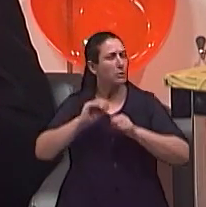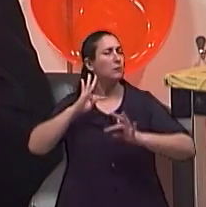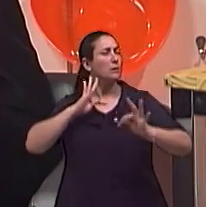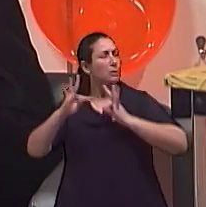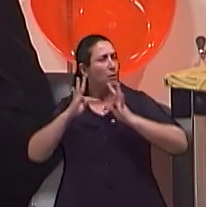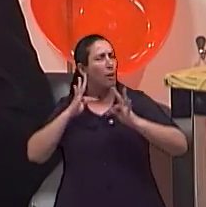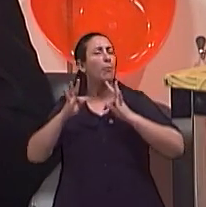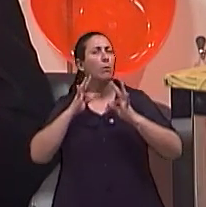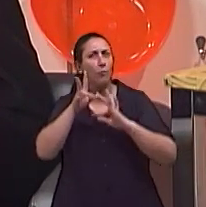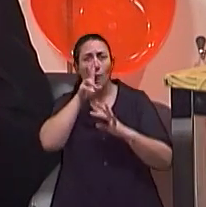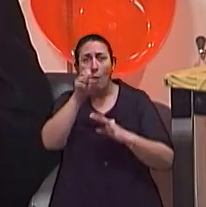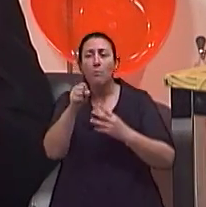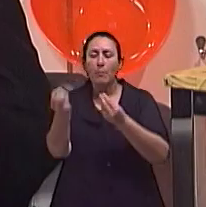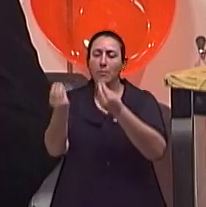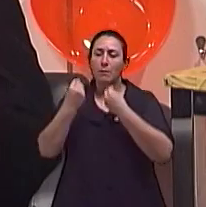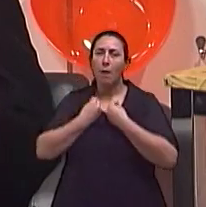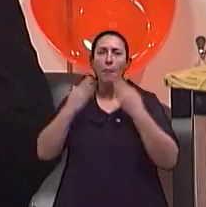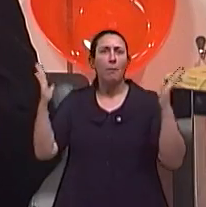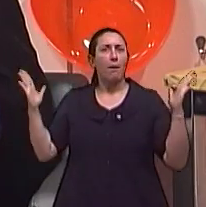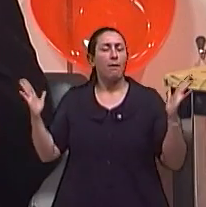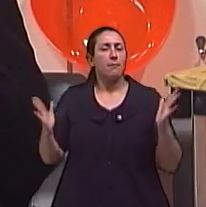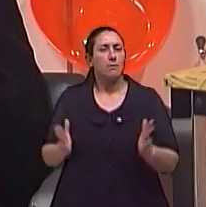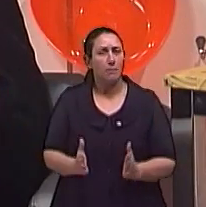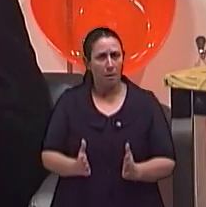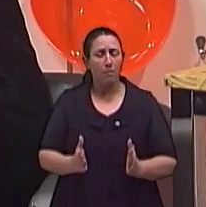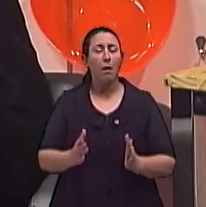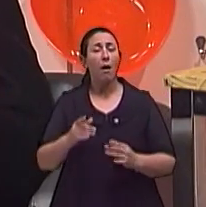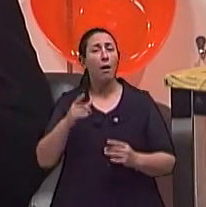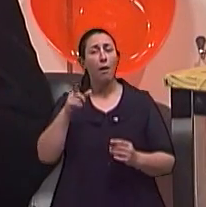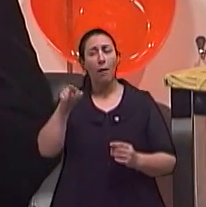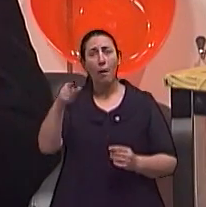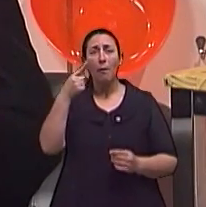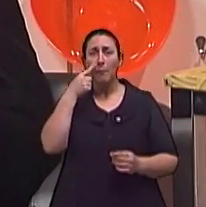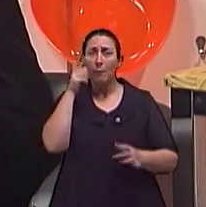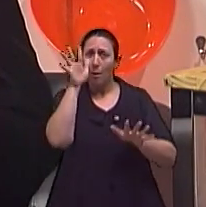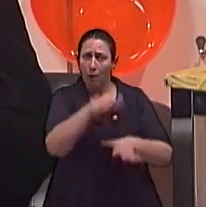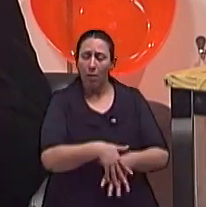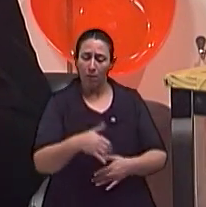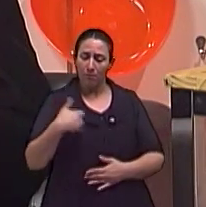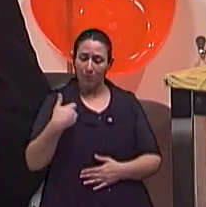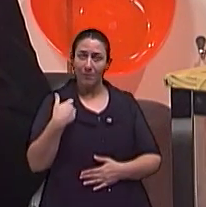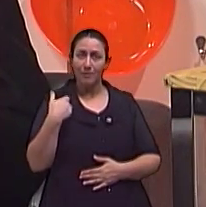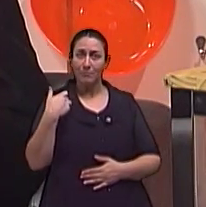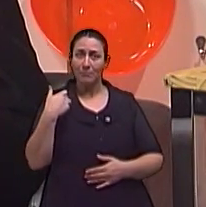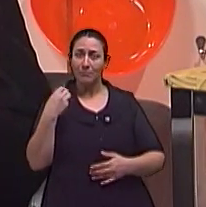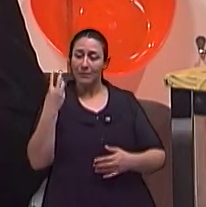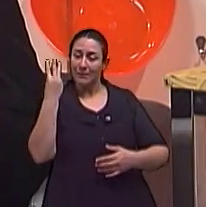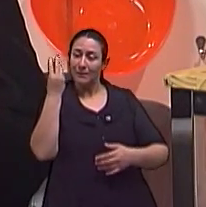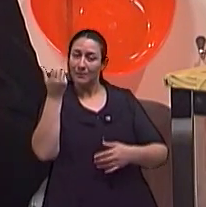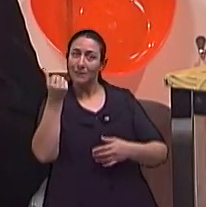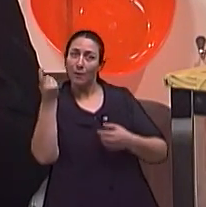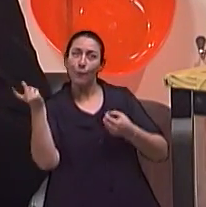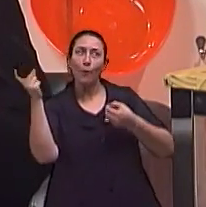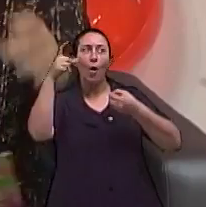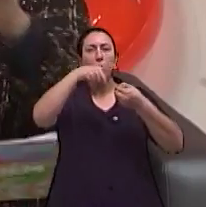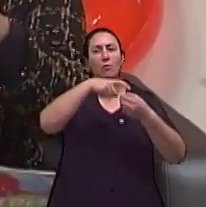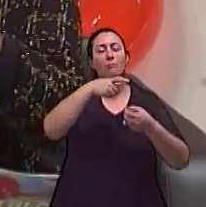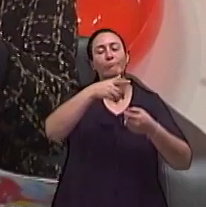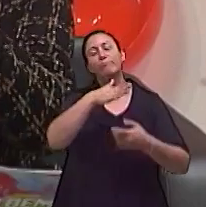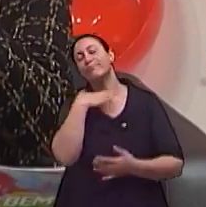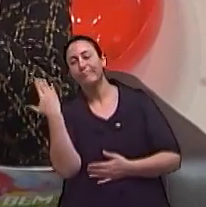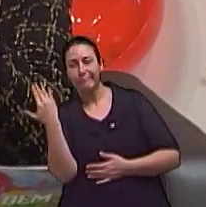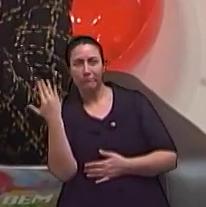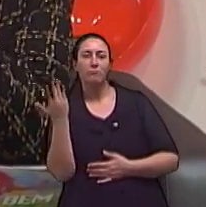bastante forte para emagrecer. Ela estava retornando aos 36, quando ela morre. Quando ela veio a falecer.